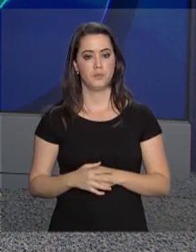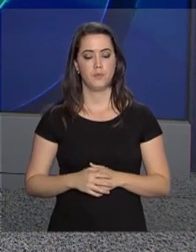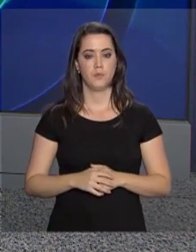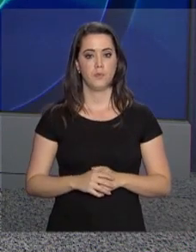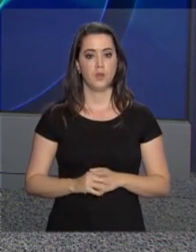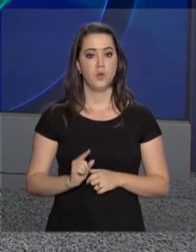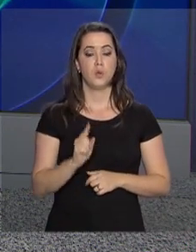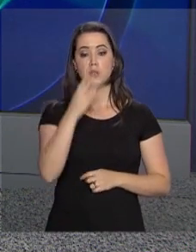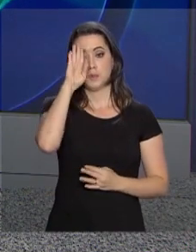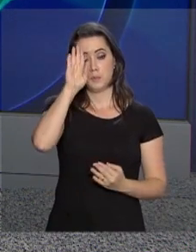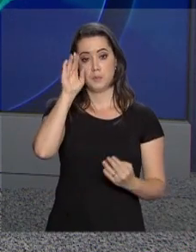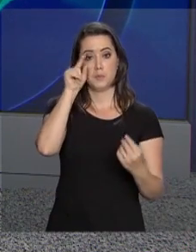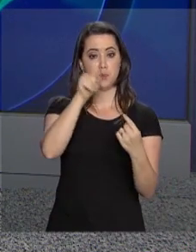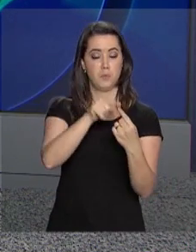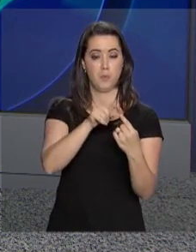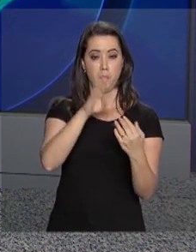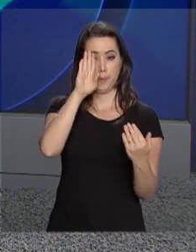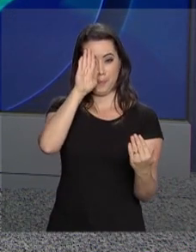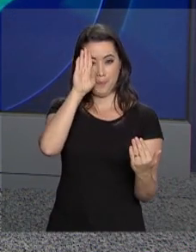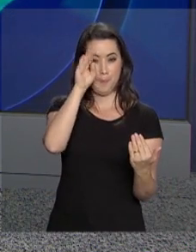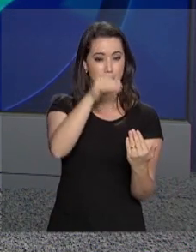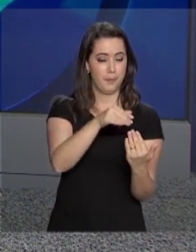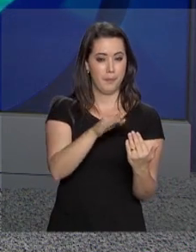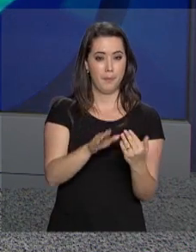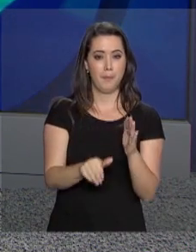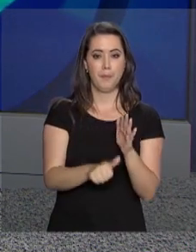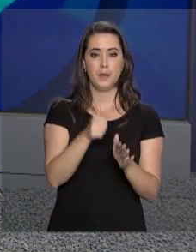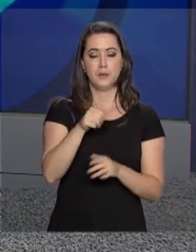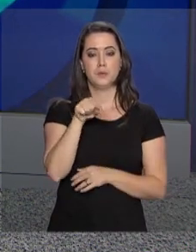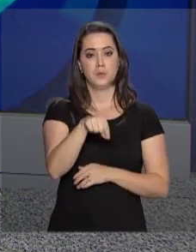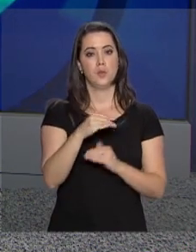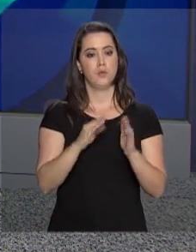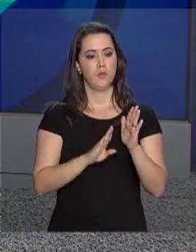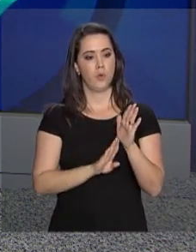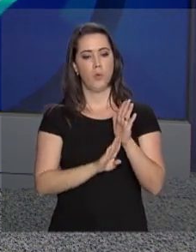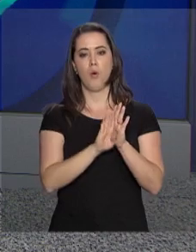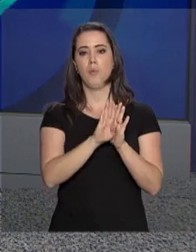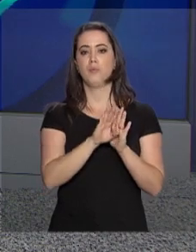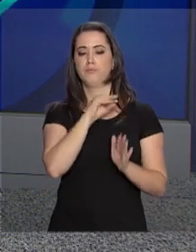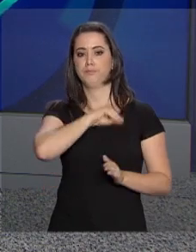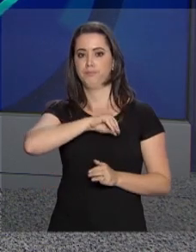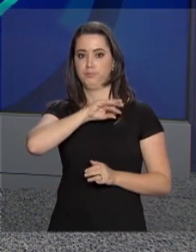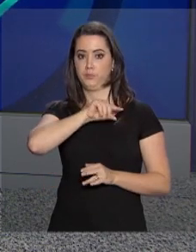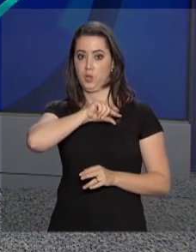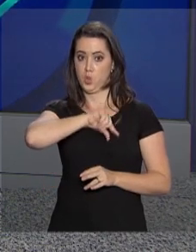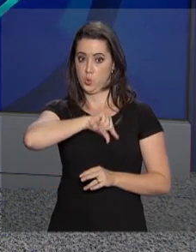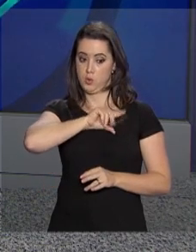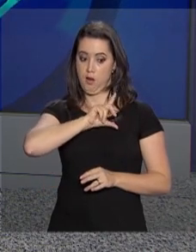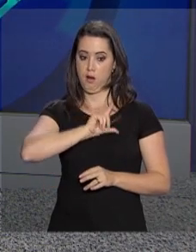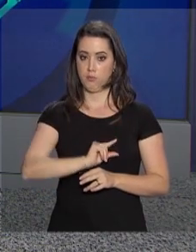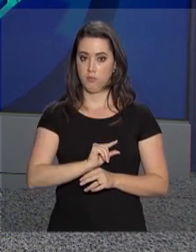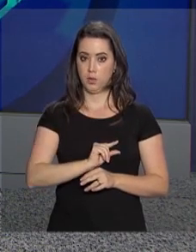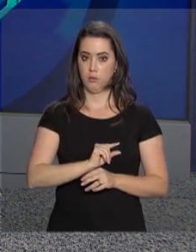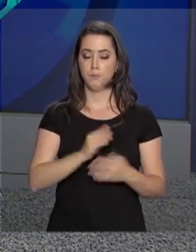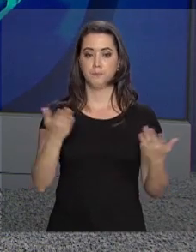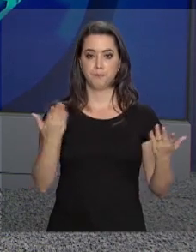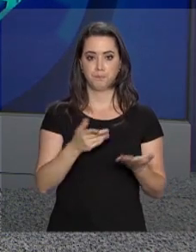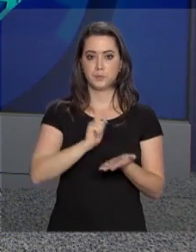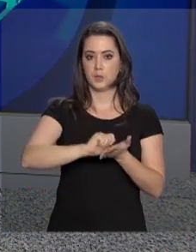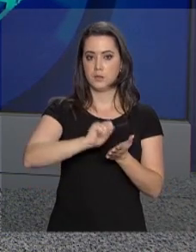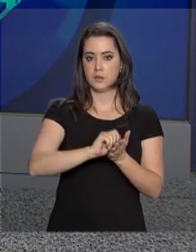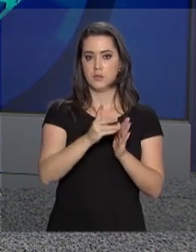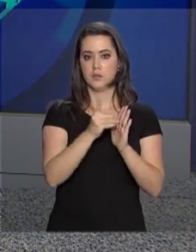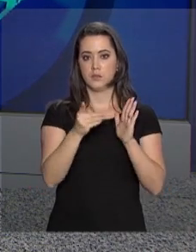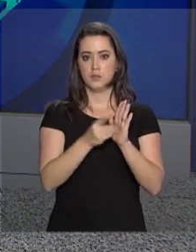E uma das primeiras medidas do novo governo foi o aumento do salário mínimo. O decreto foi assinado hoje pelo presidente Jair Bolsonaro. A gente vai